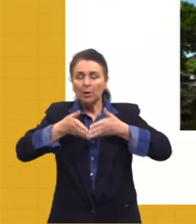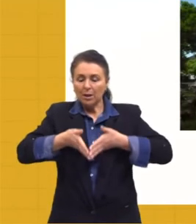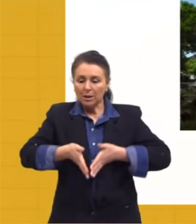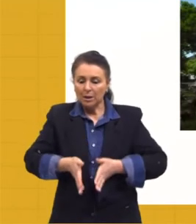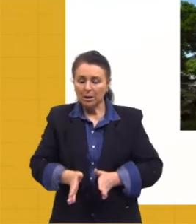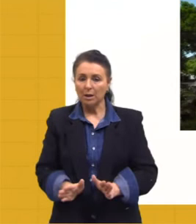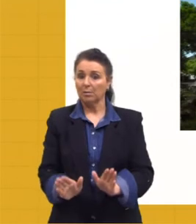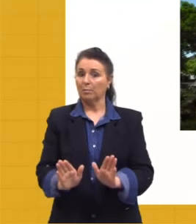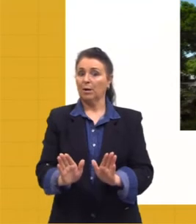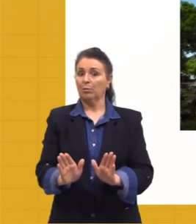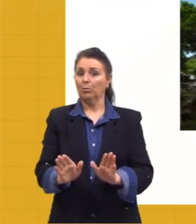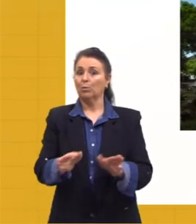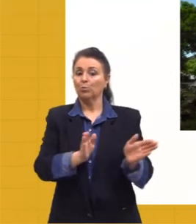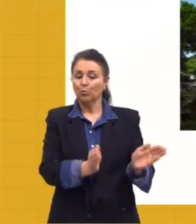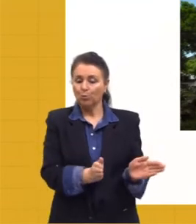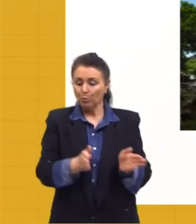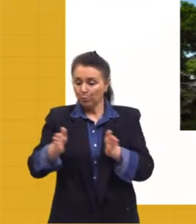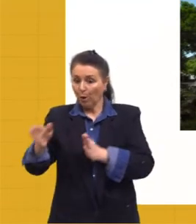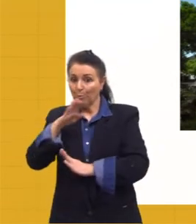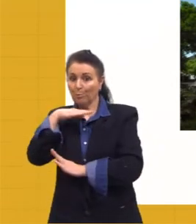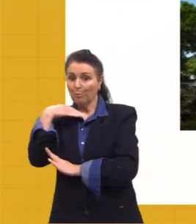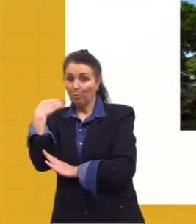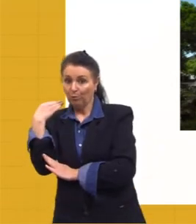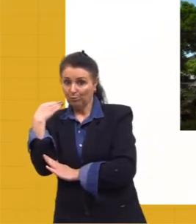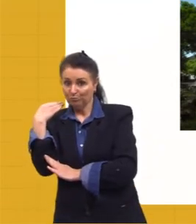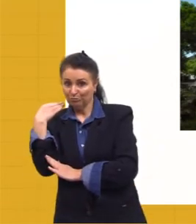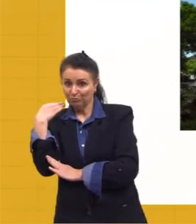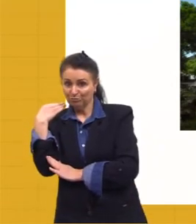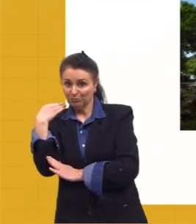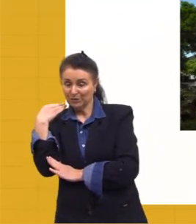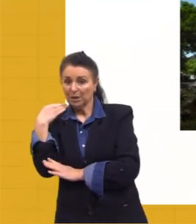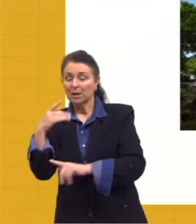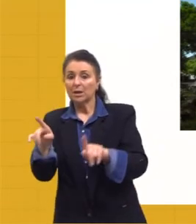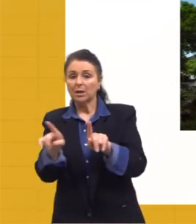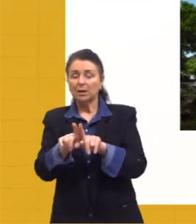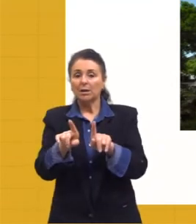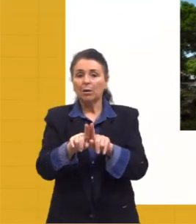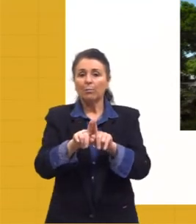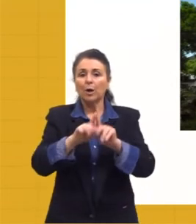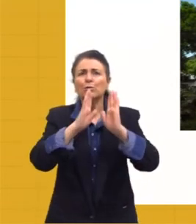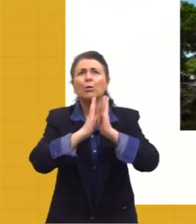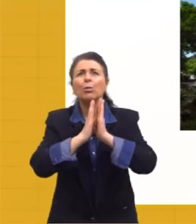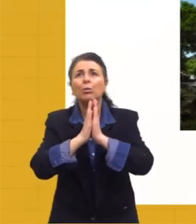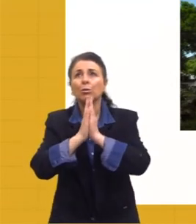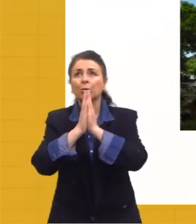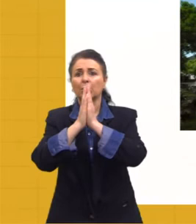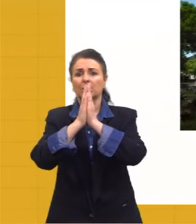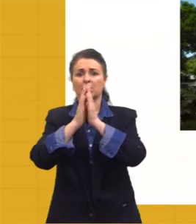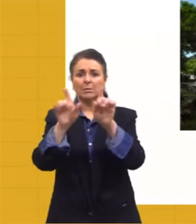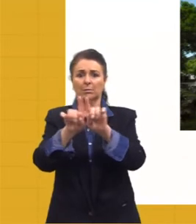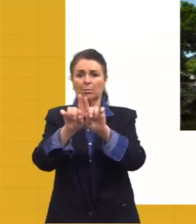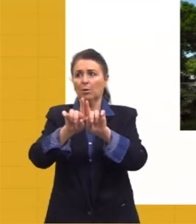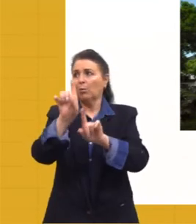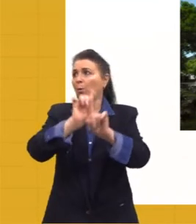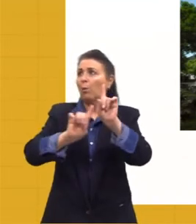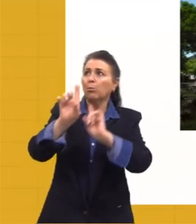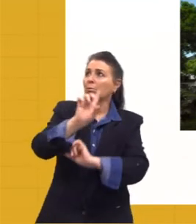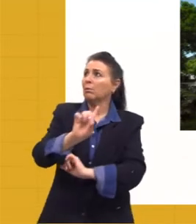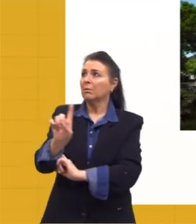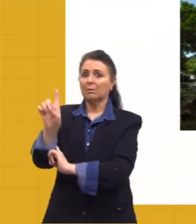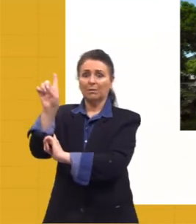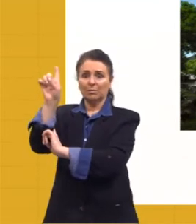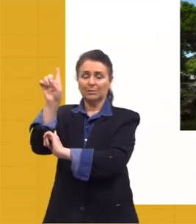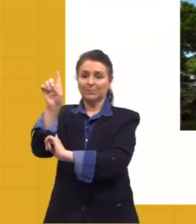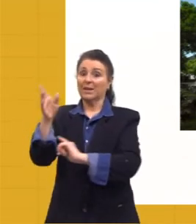um ritual fúnebre, um ritual de adoração mesmo a um Deus. E aqui,